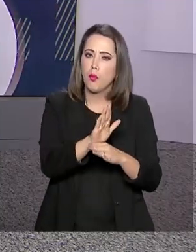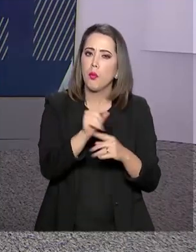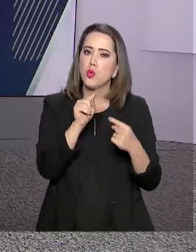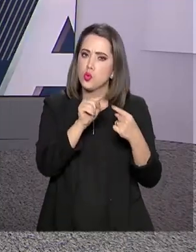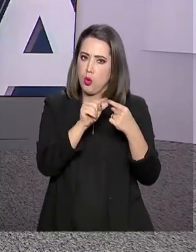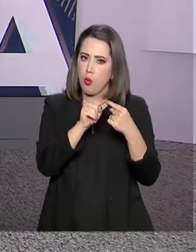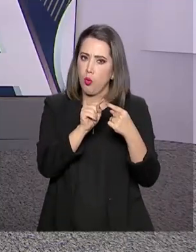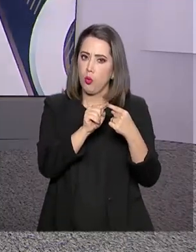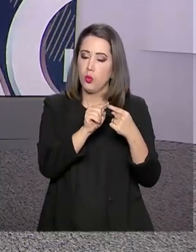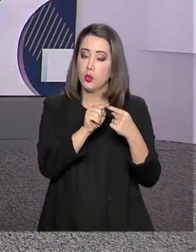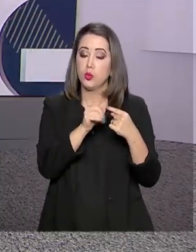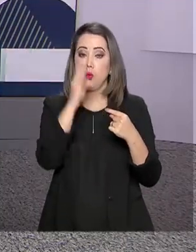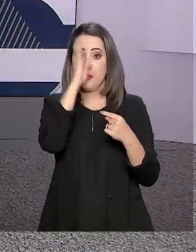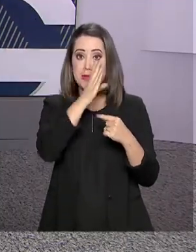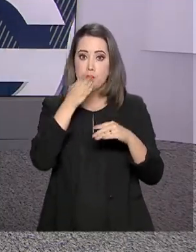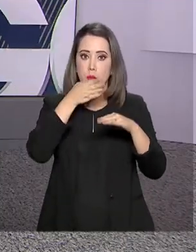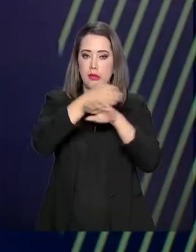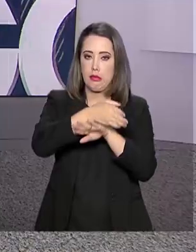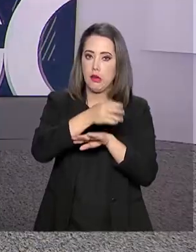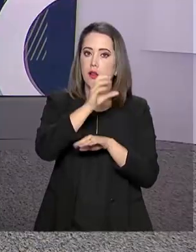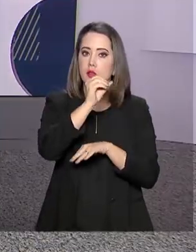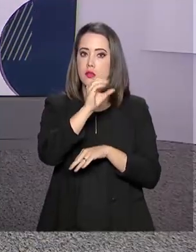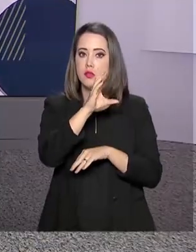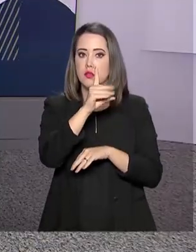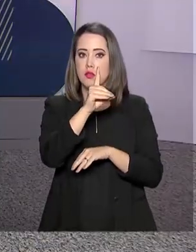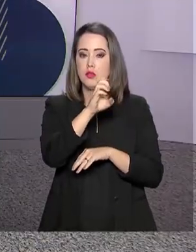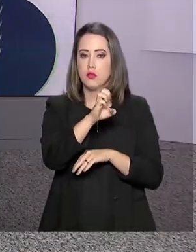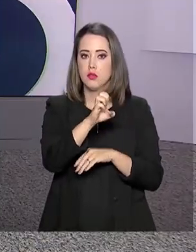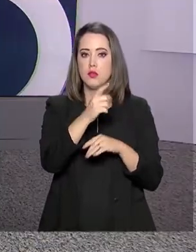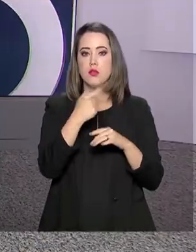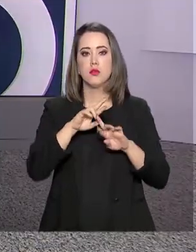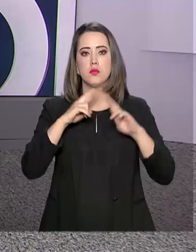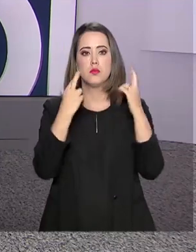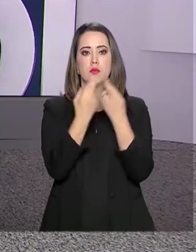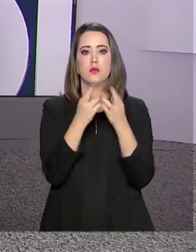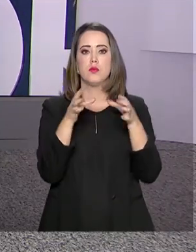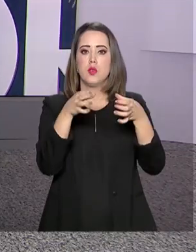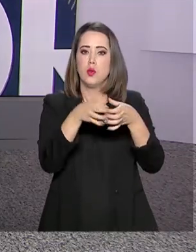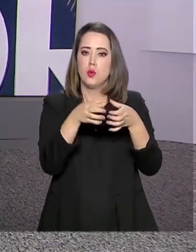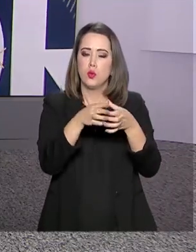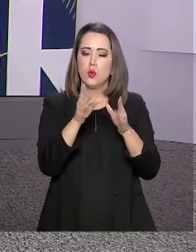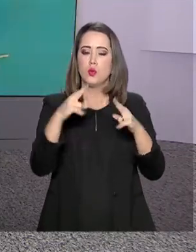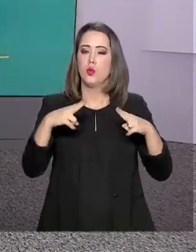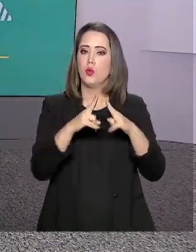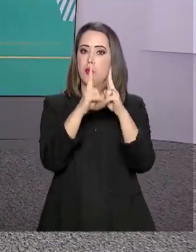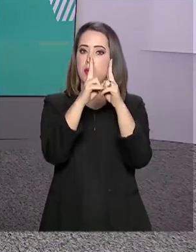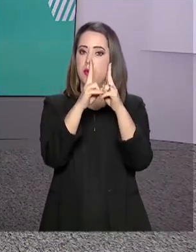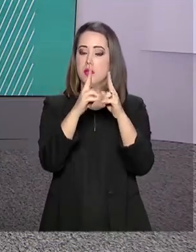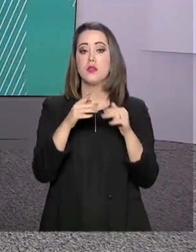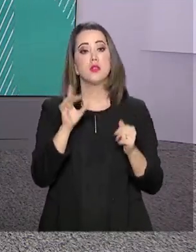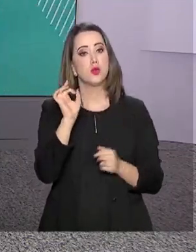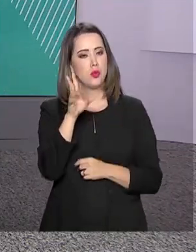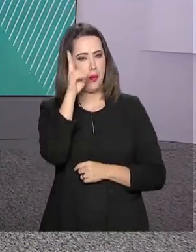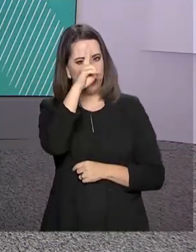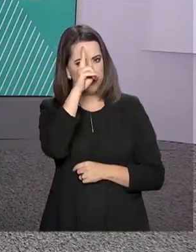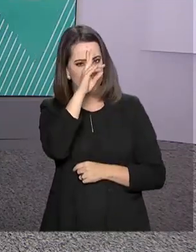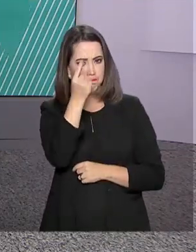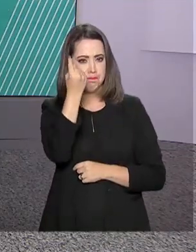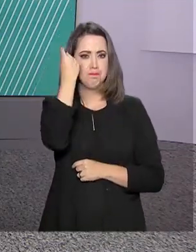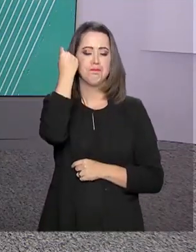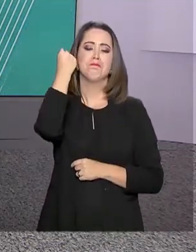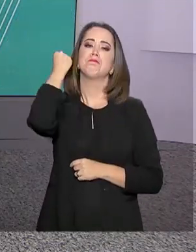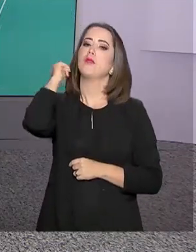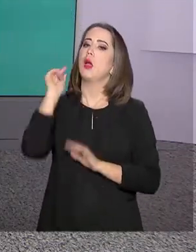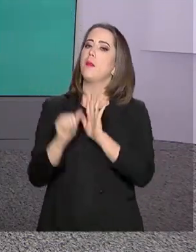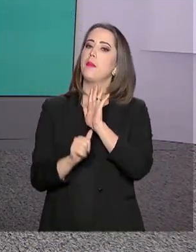Brasil na OCDE. A declaração foi feita durante a reunião da organização em Paris. Só para a gente relembrar, a